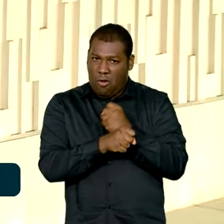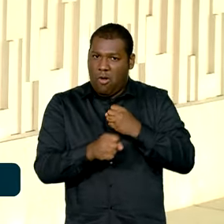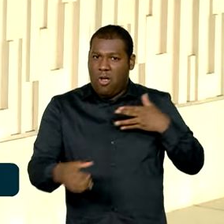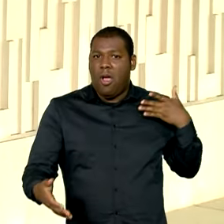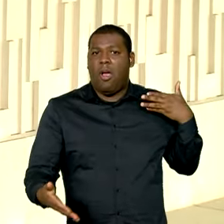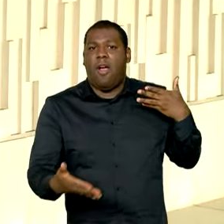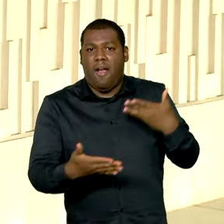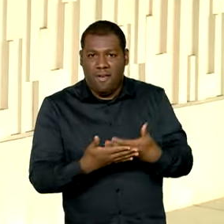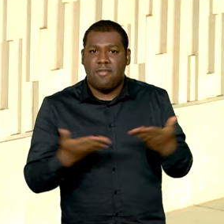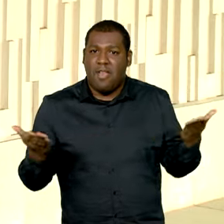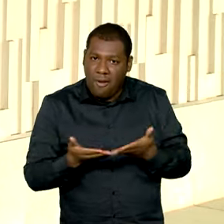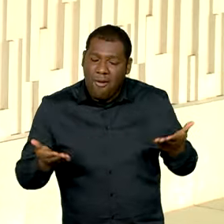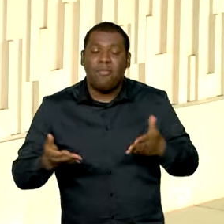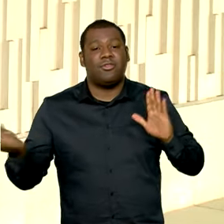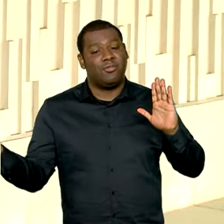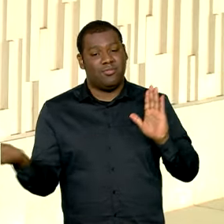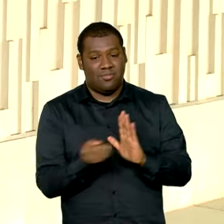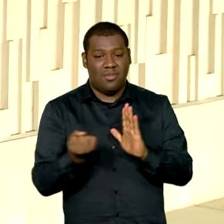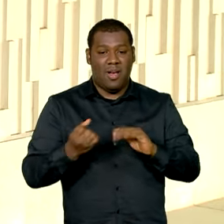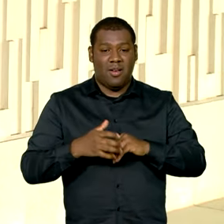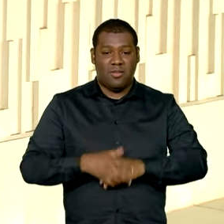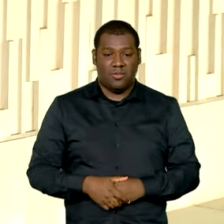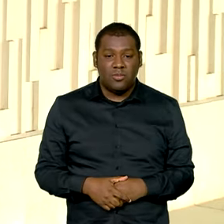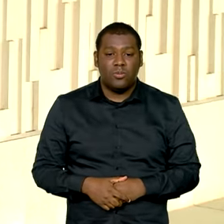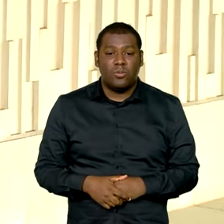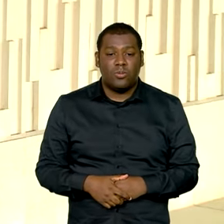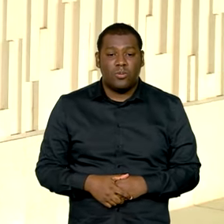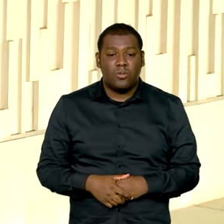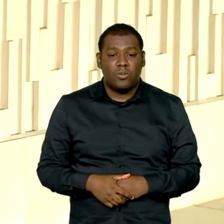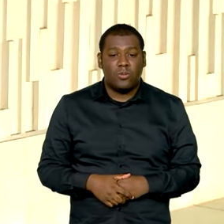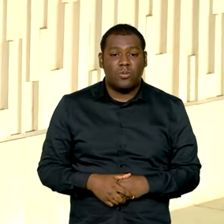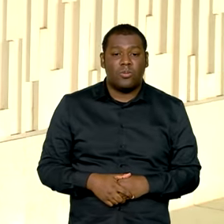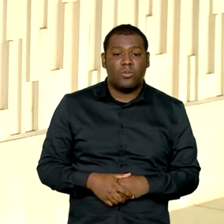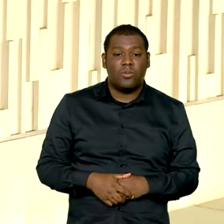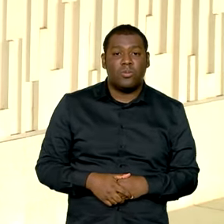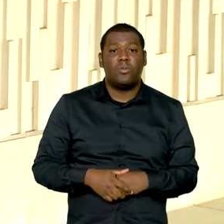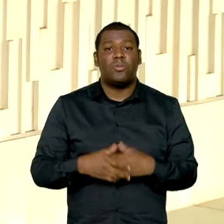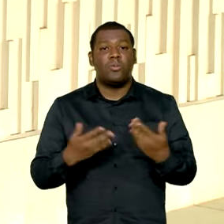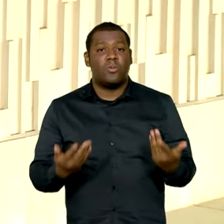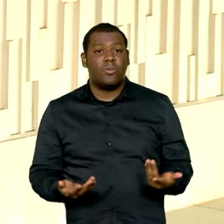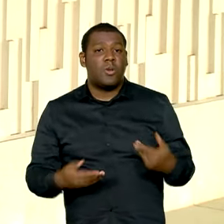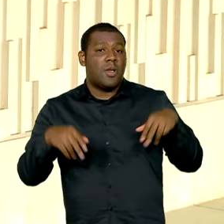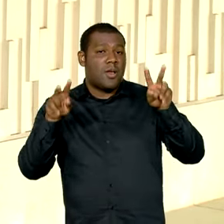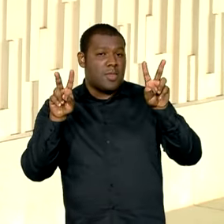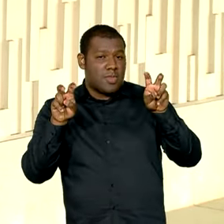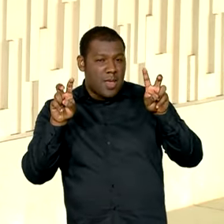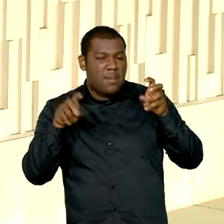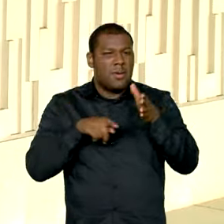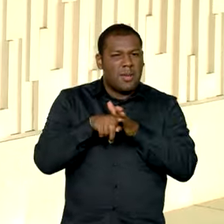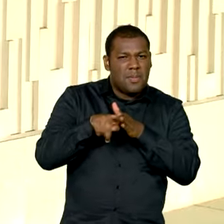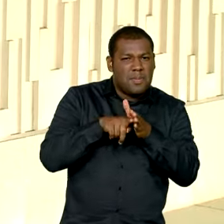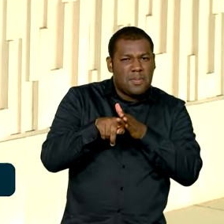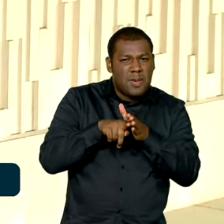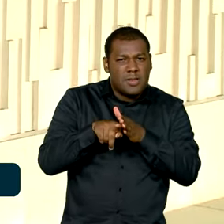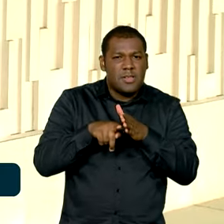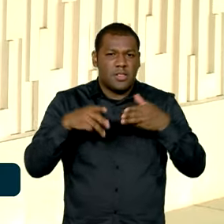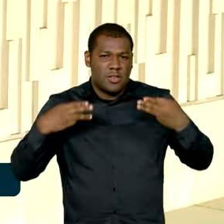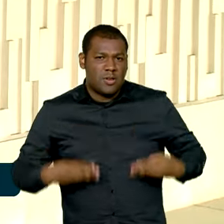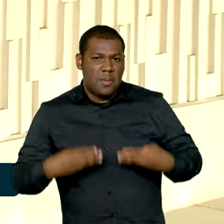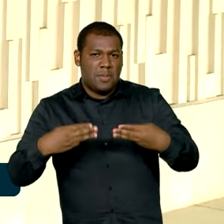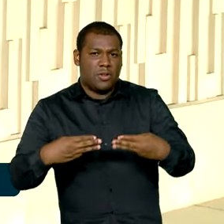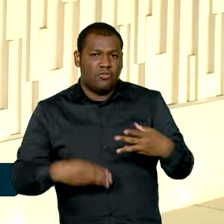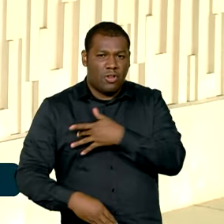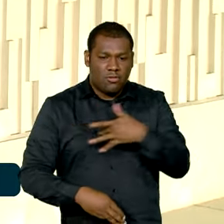preliminares são do painel de monitoramento da mortalidade infantil e fetal do Ministério da